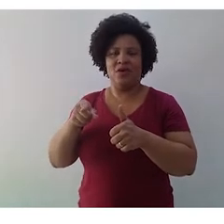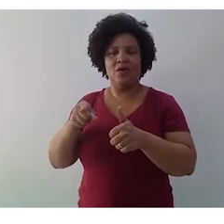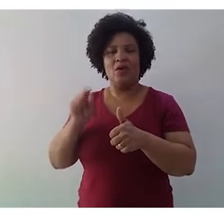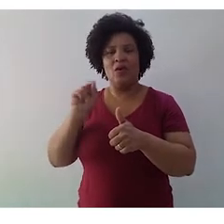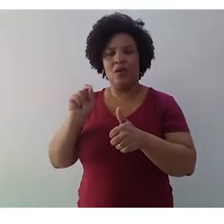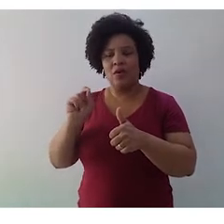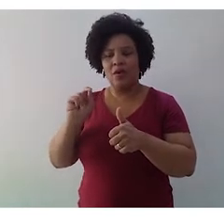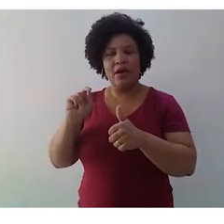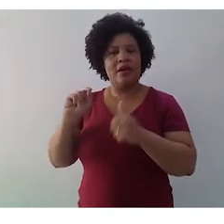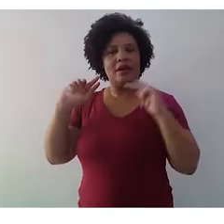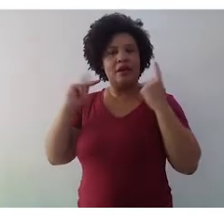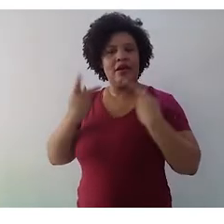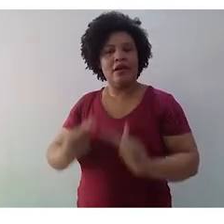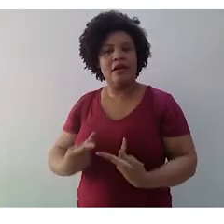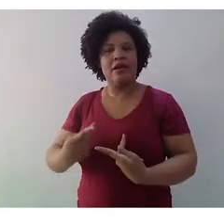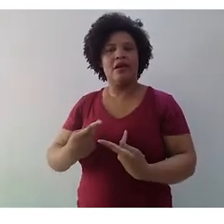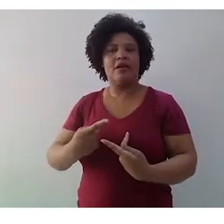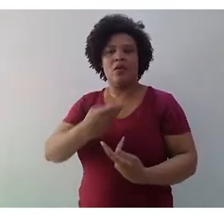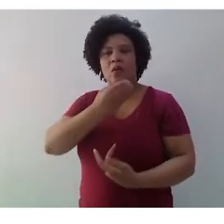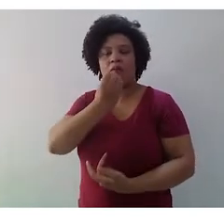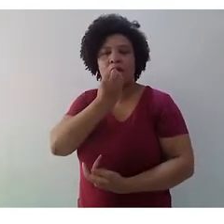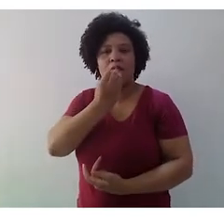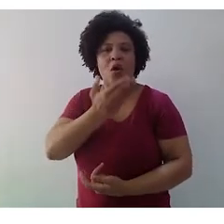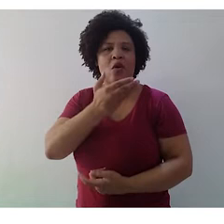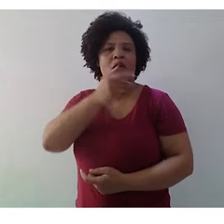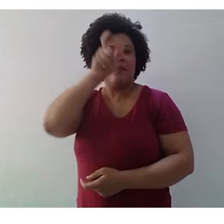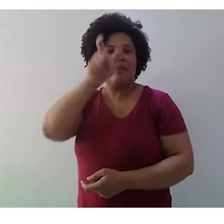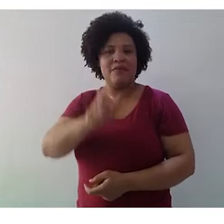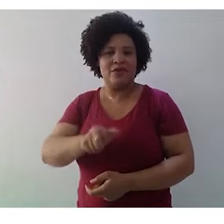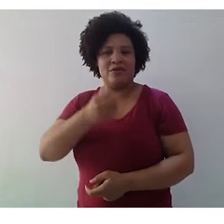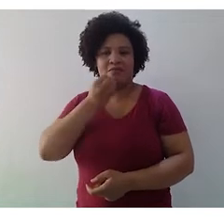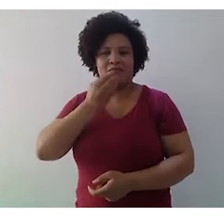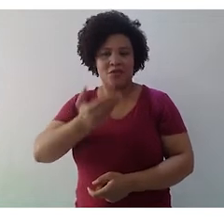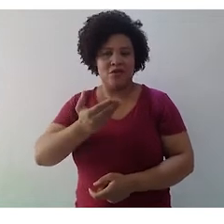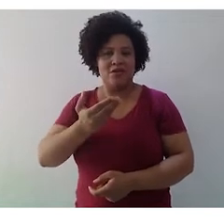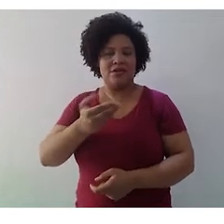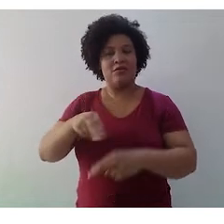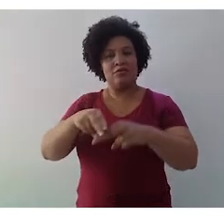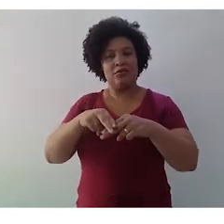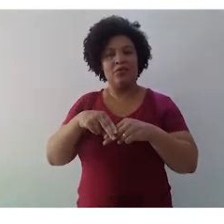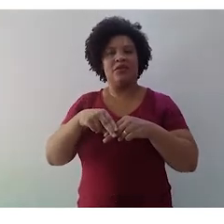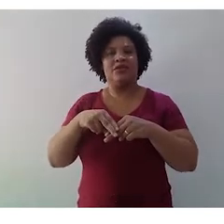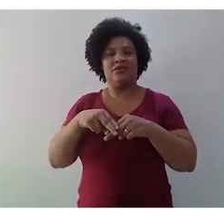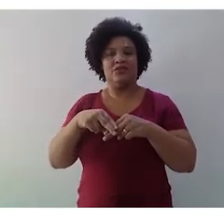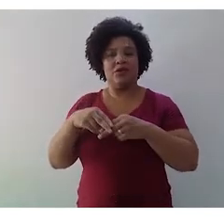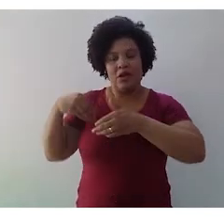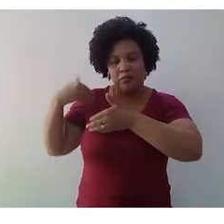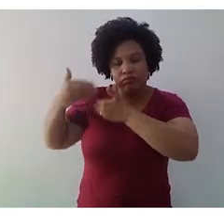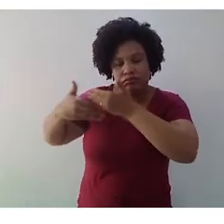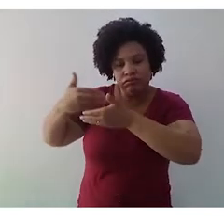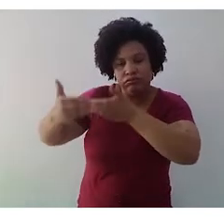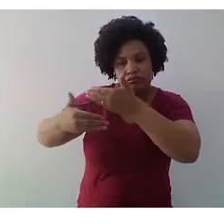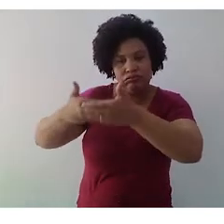observada aqui a partir de aspectos formais, ela advém do que a gente tem dentro de si.